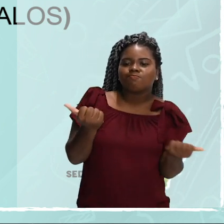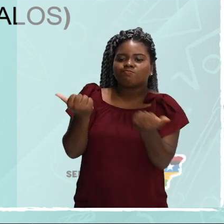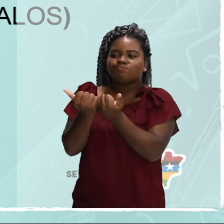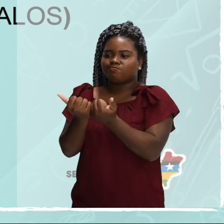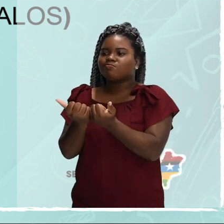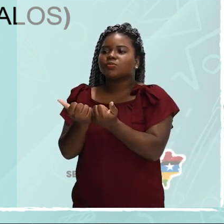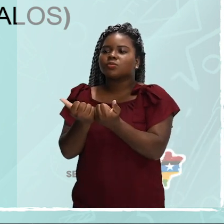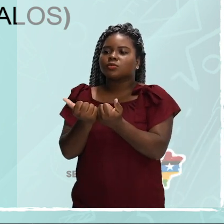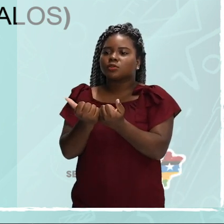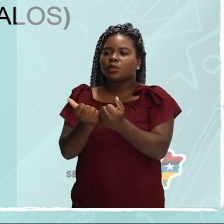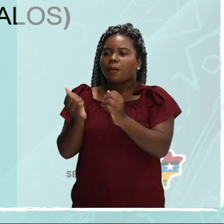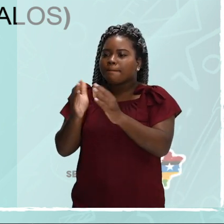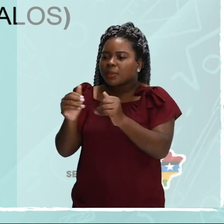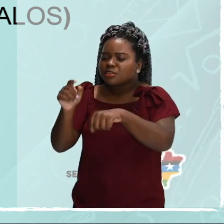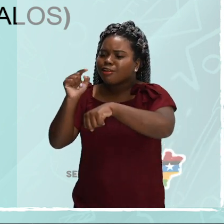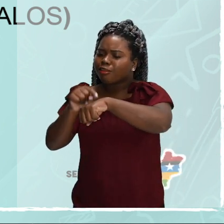tempo,